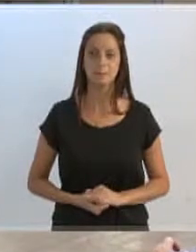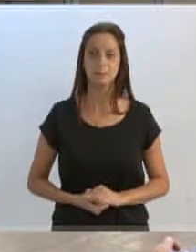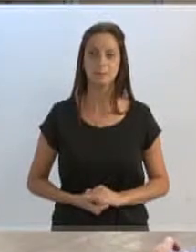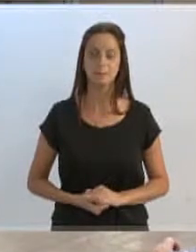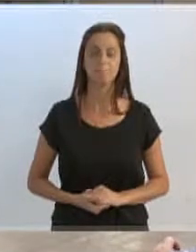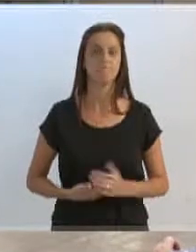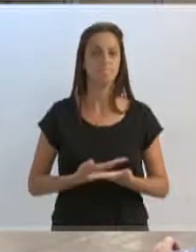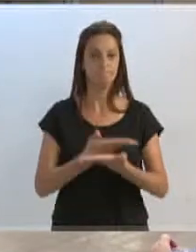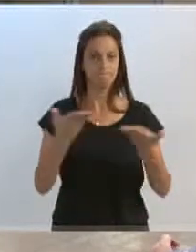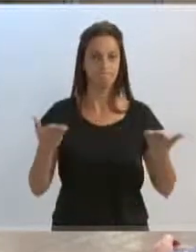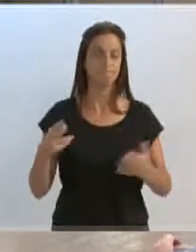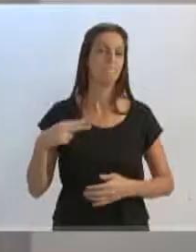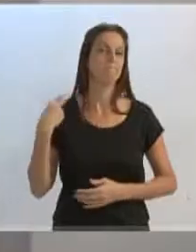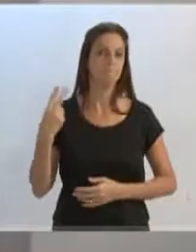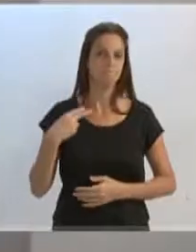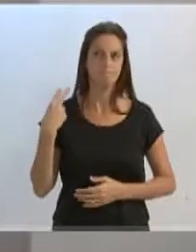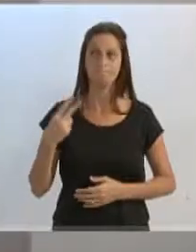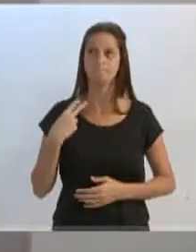Senhores vereadores,